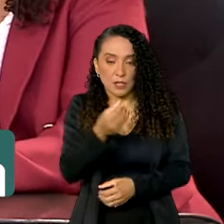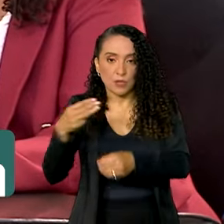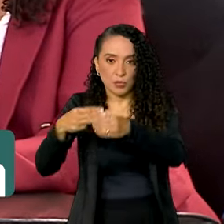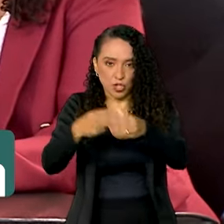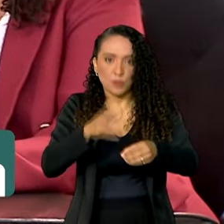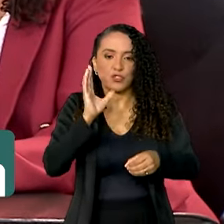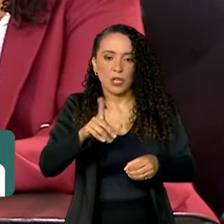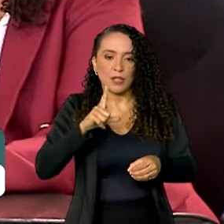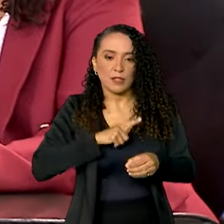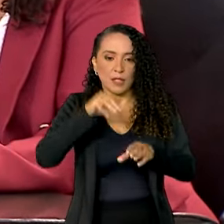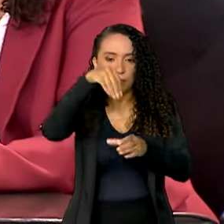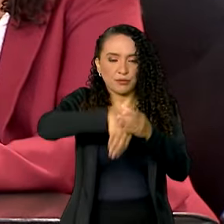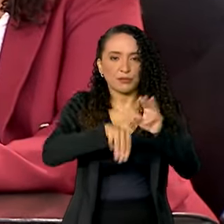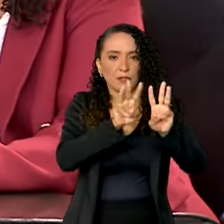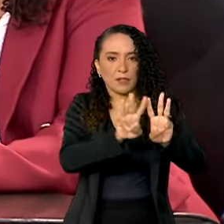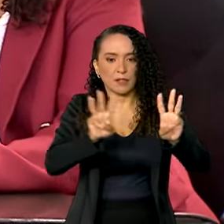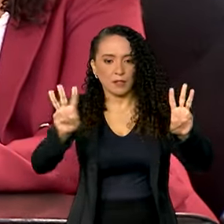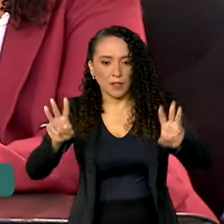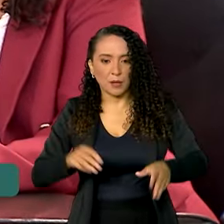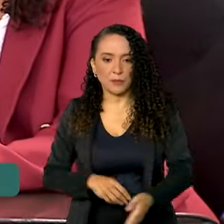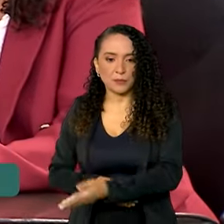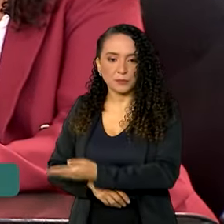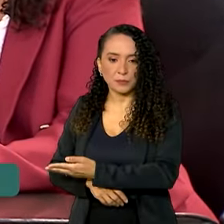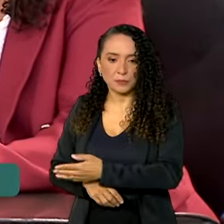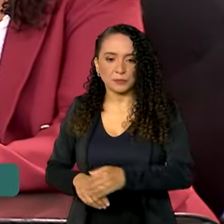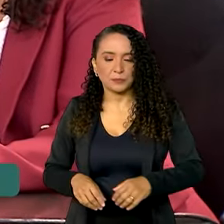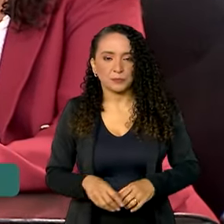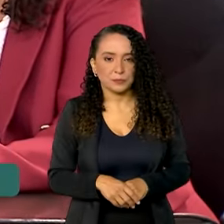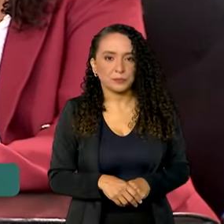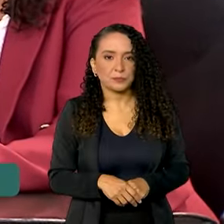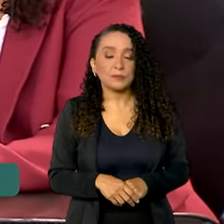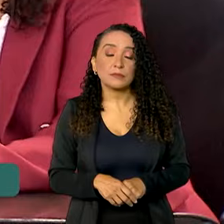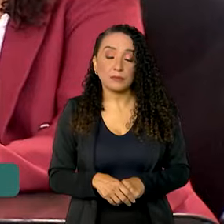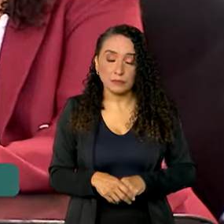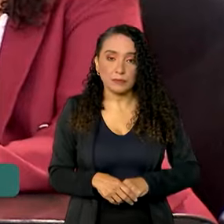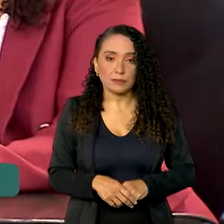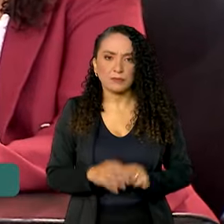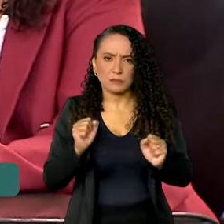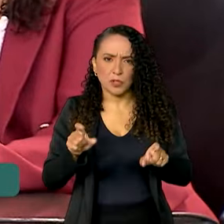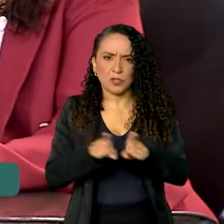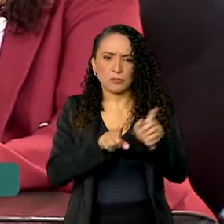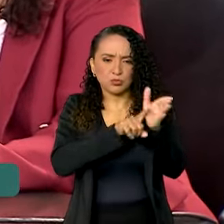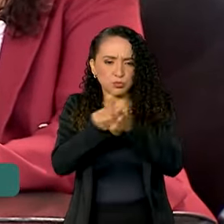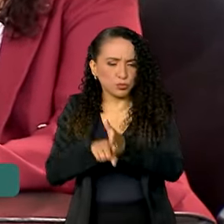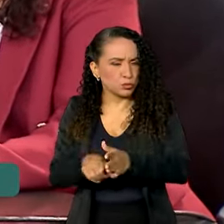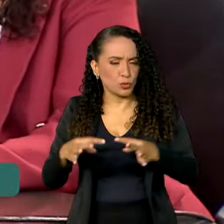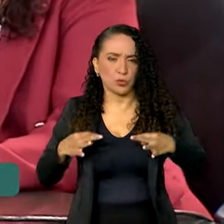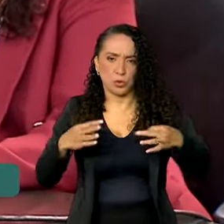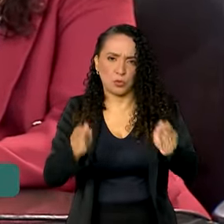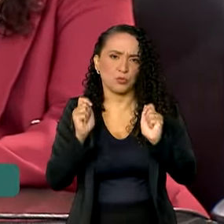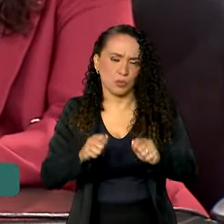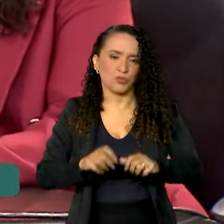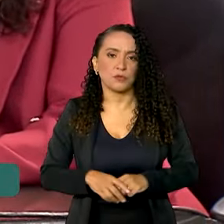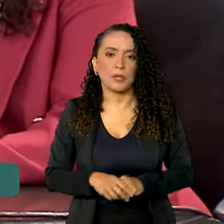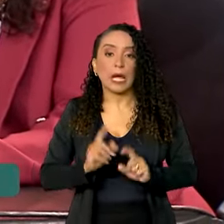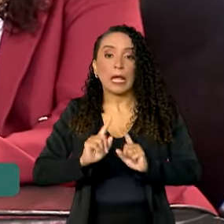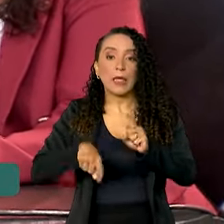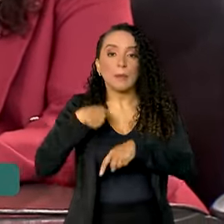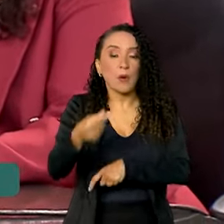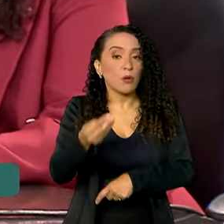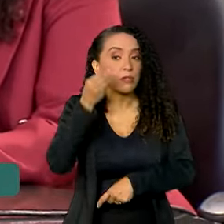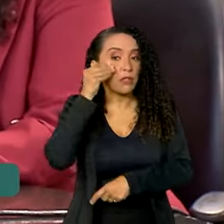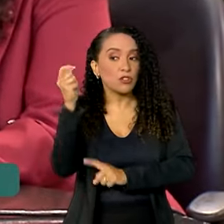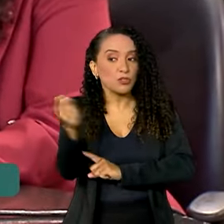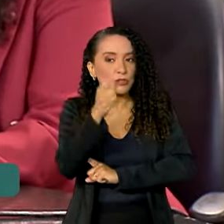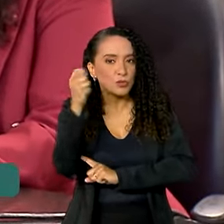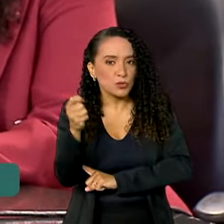estão lá no www.gov.br barra defesa civil alerta, podem ser consultados por todos. Após esse teste no Rio